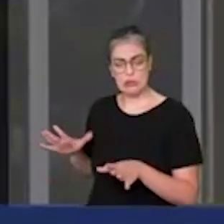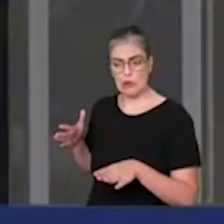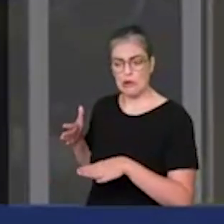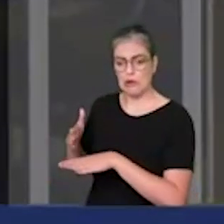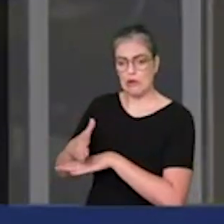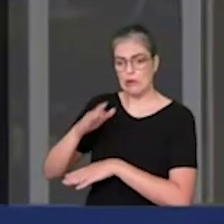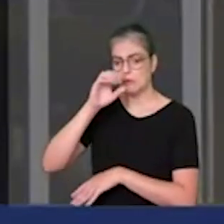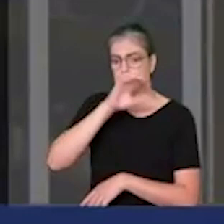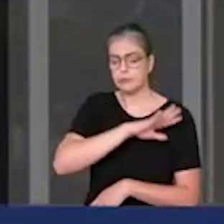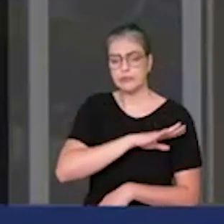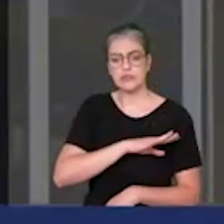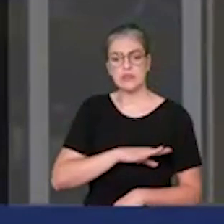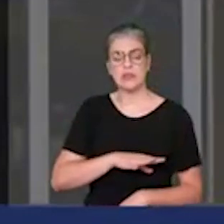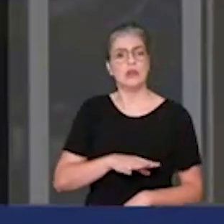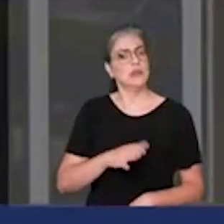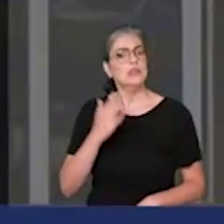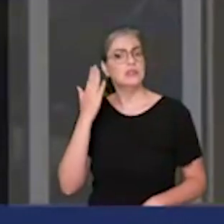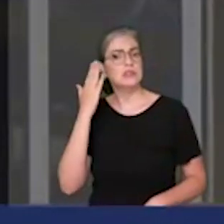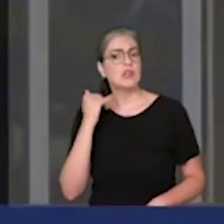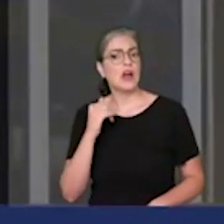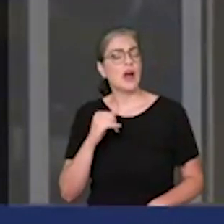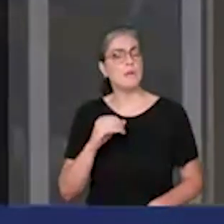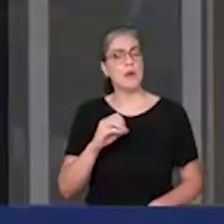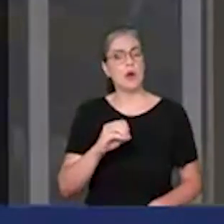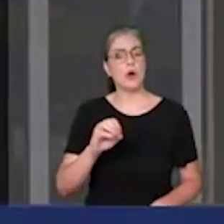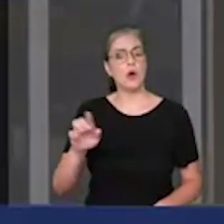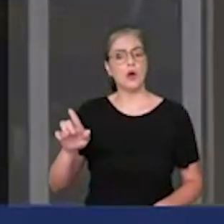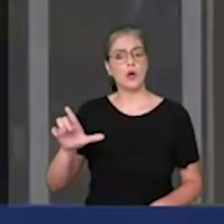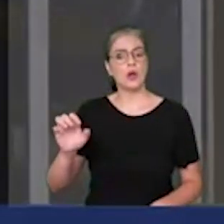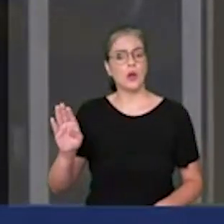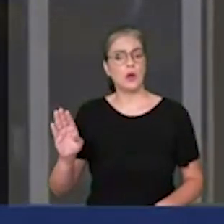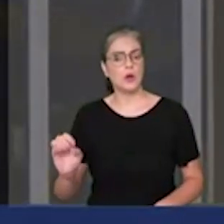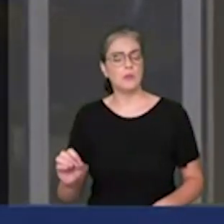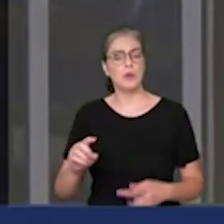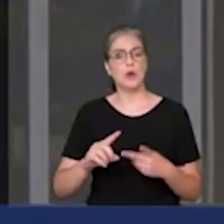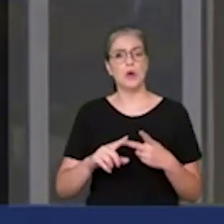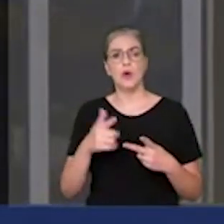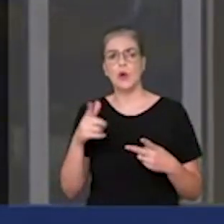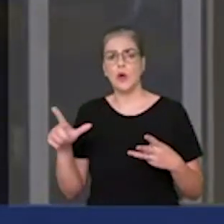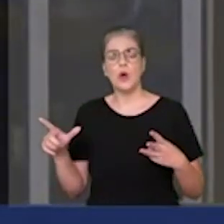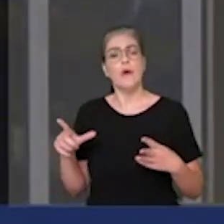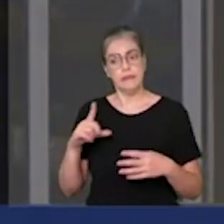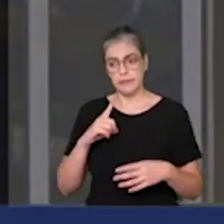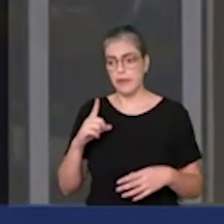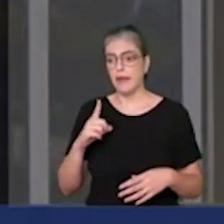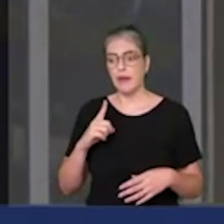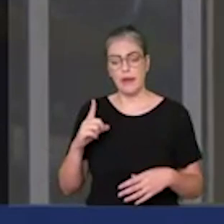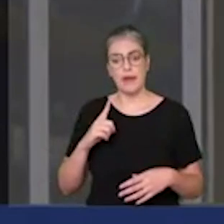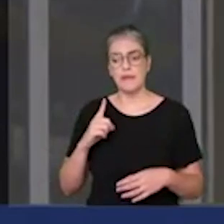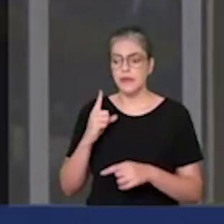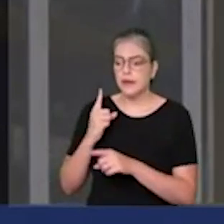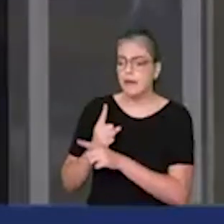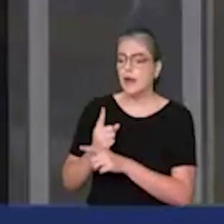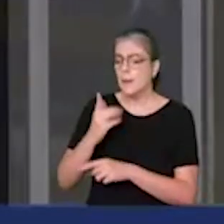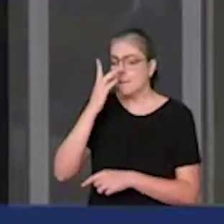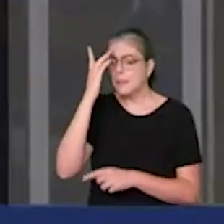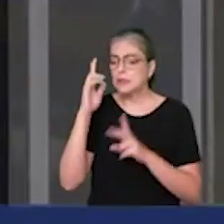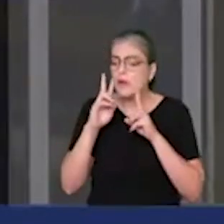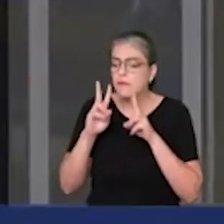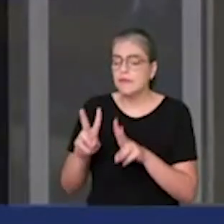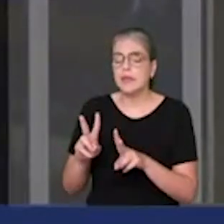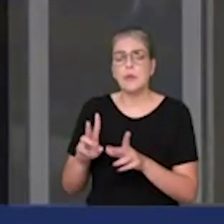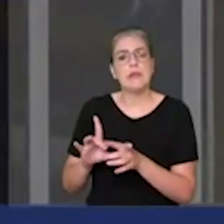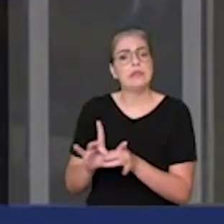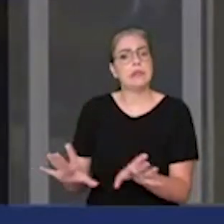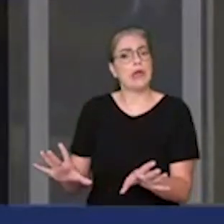Folha deu, aliás, a questão do sigilo imposto pelas câmeras de segurança. Aqueles que se omitiram e permitiram que esse